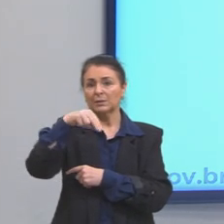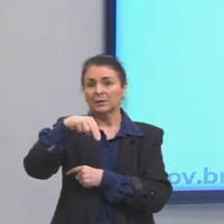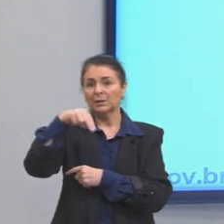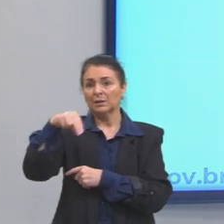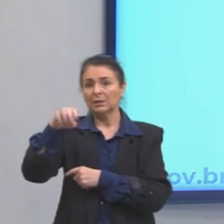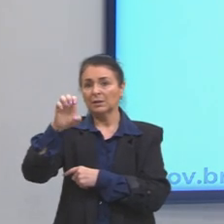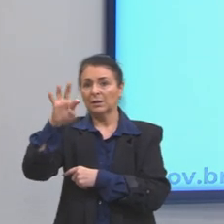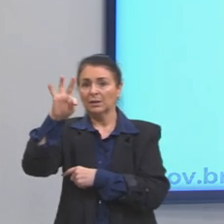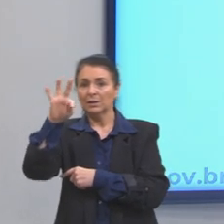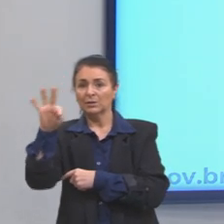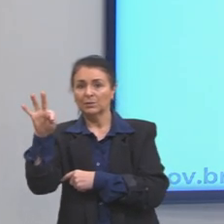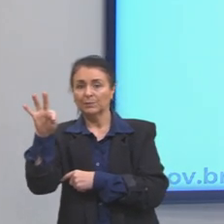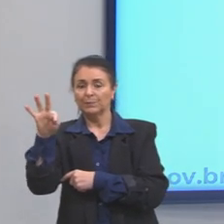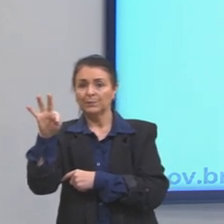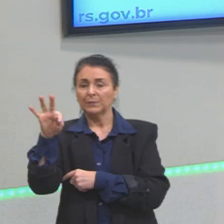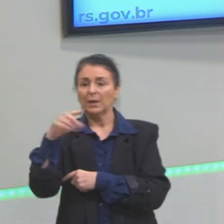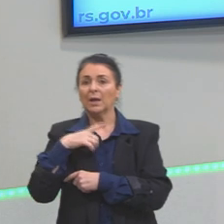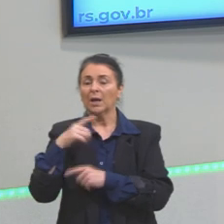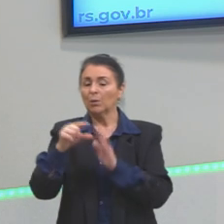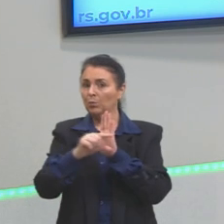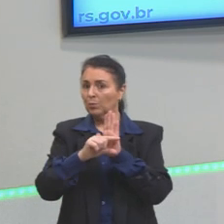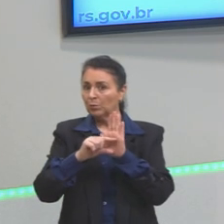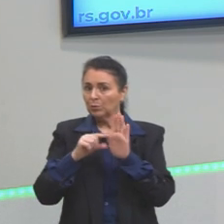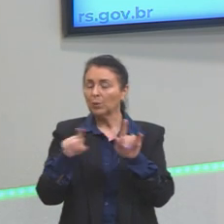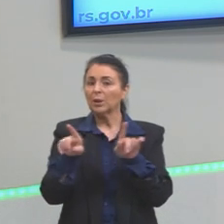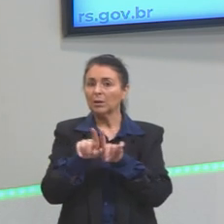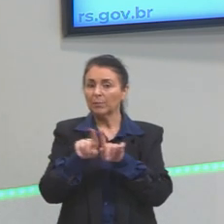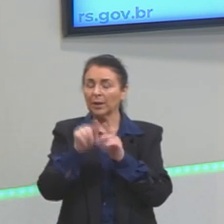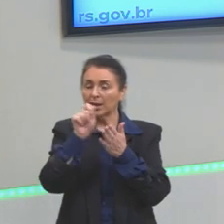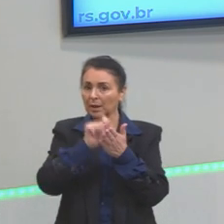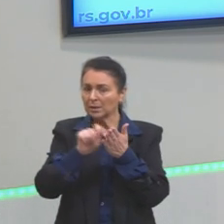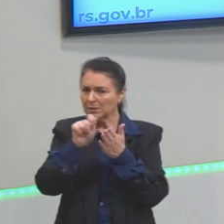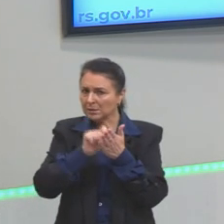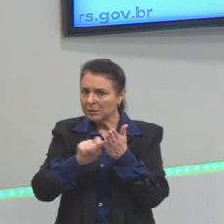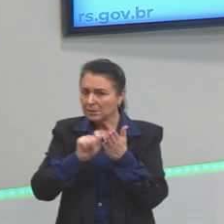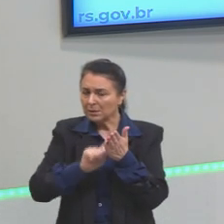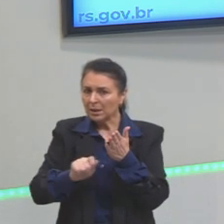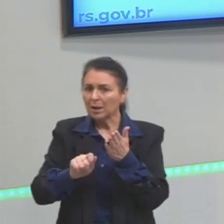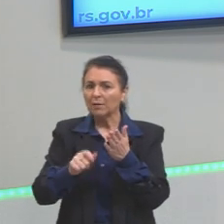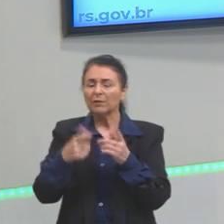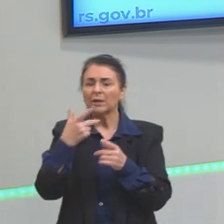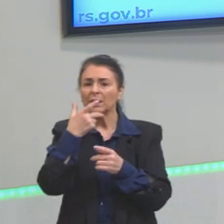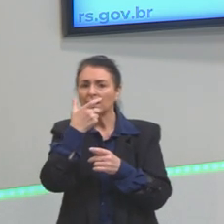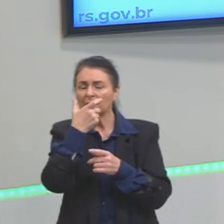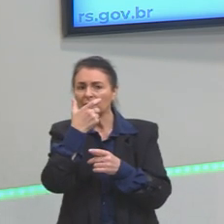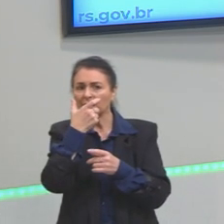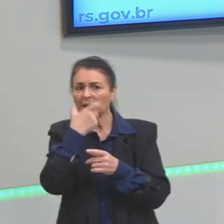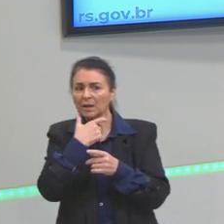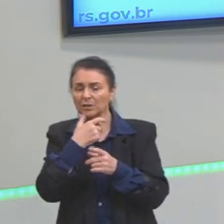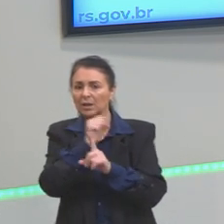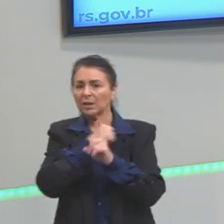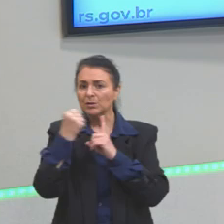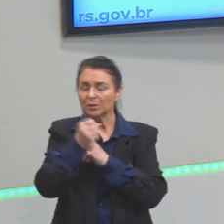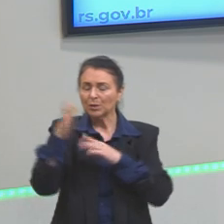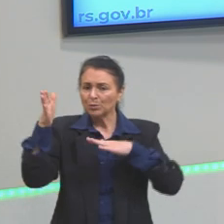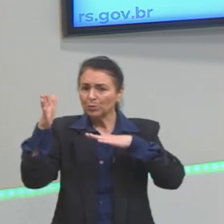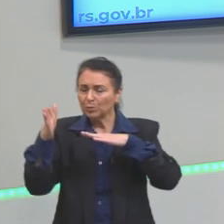O Richard Sennett, ele considera muito a sociedade contemporânea como,